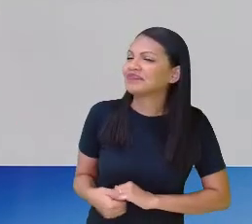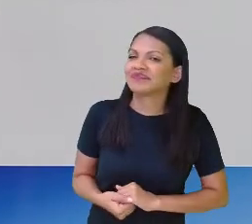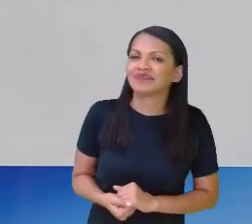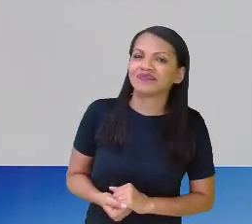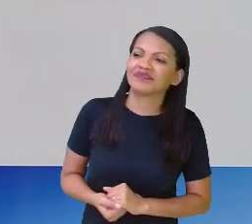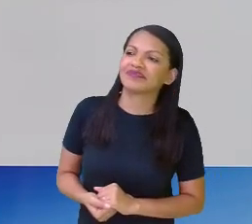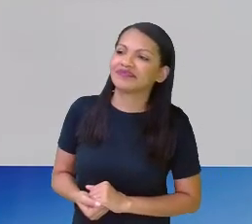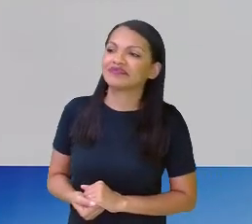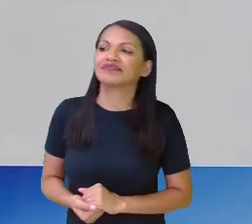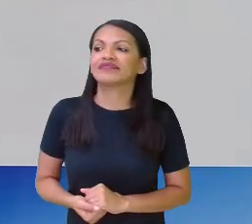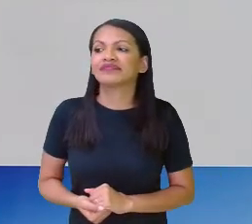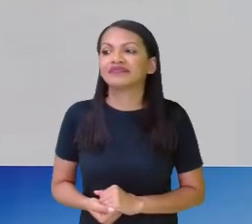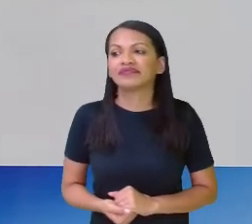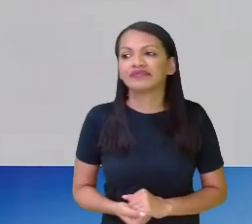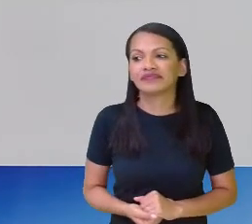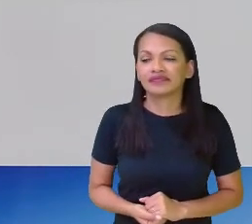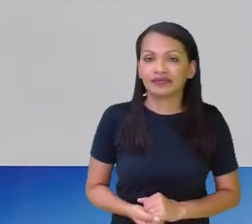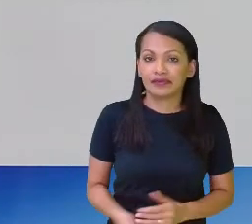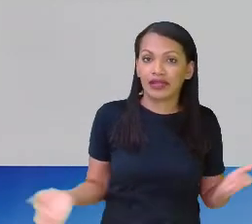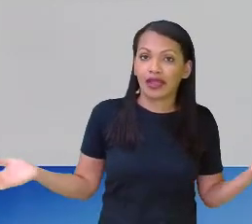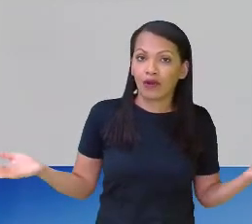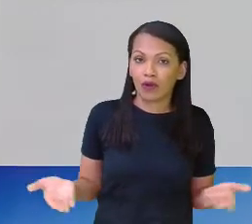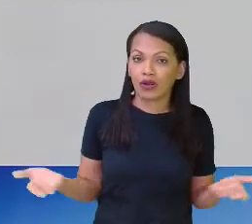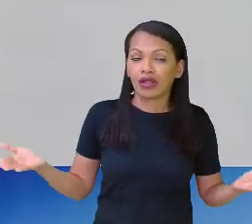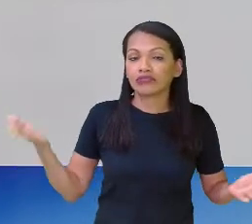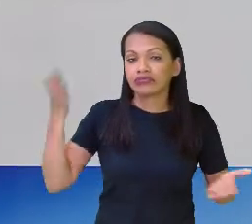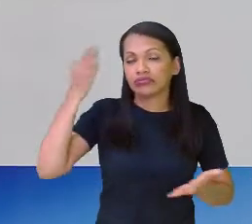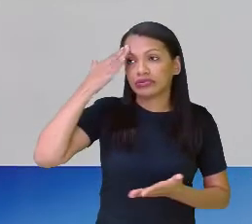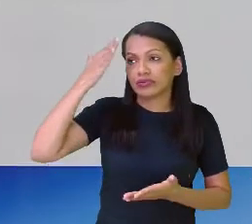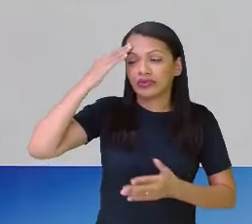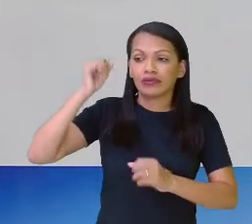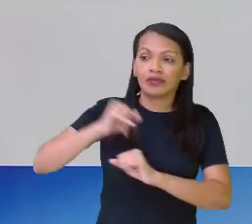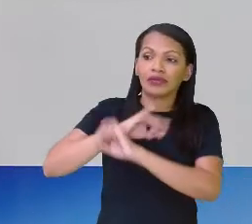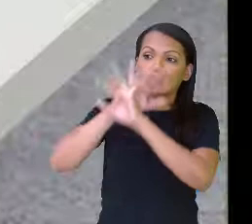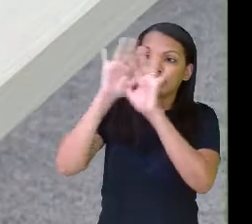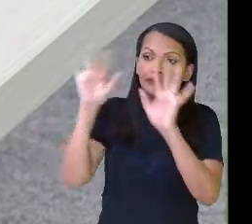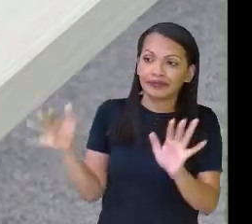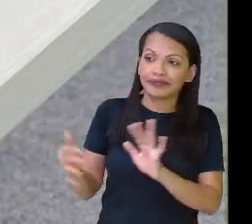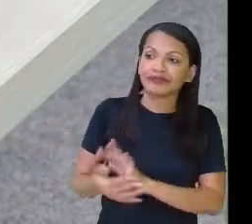Vai ficar bem claro agora. Carol.